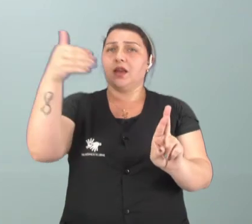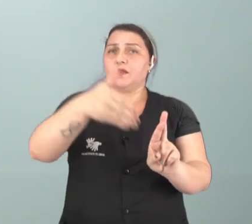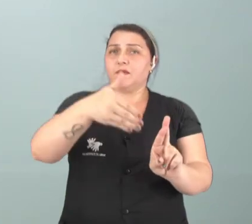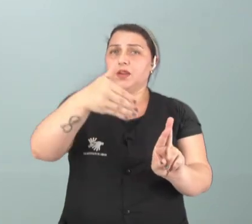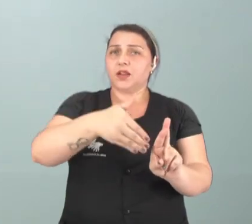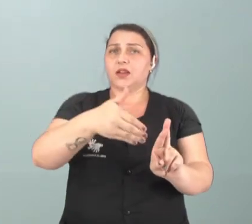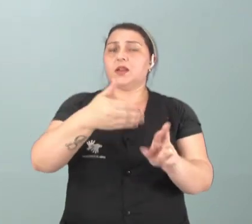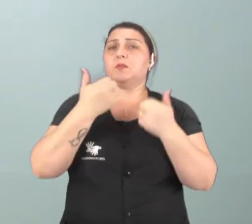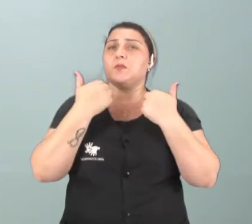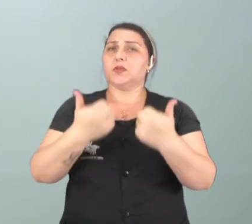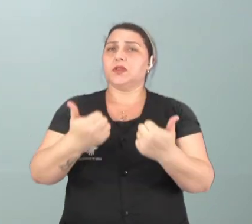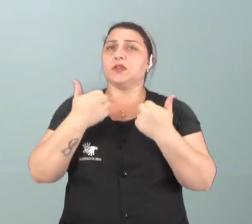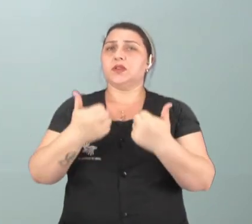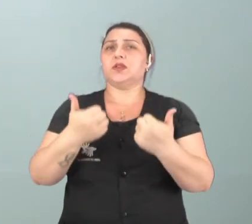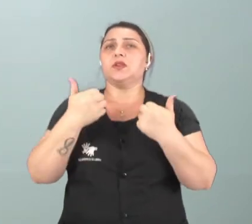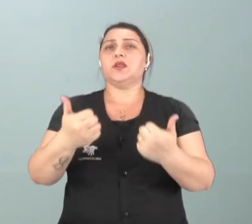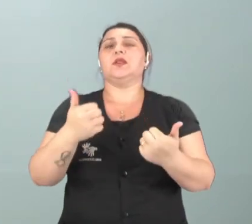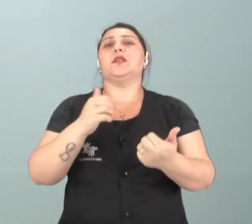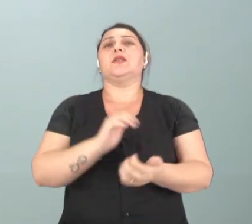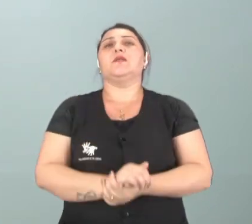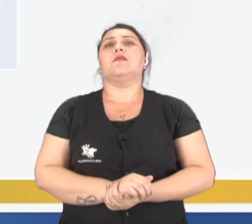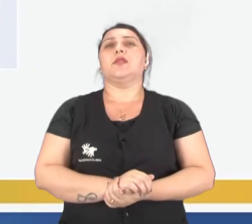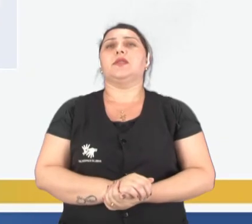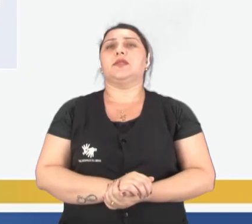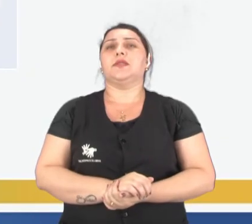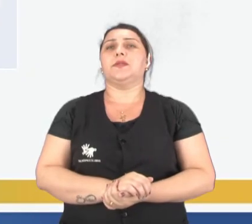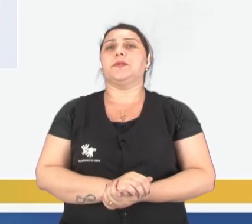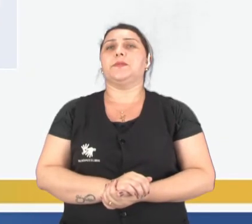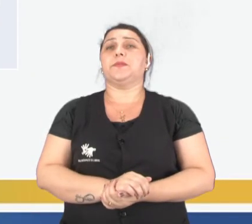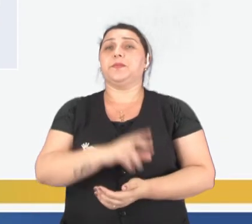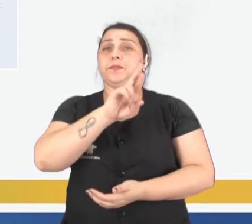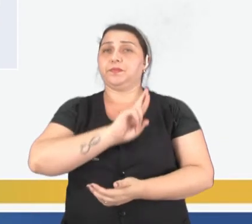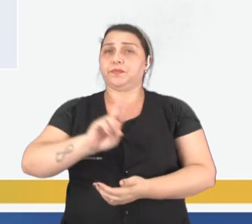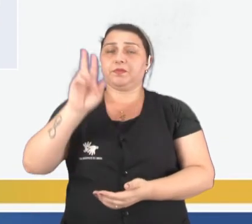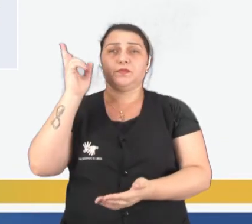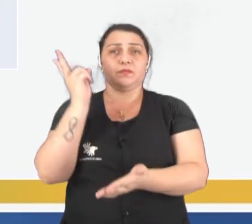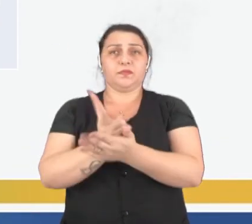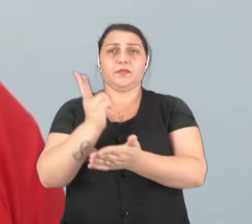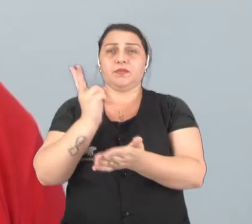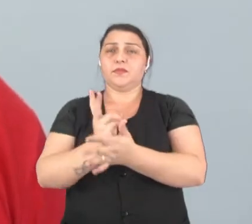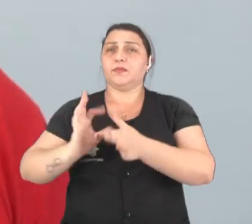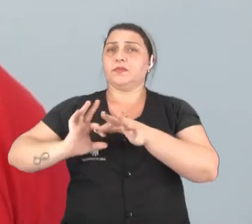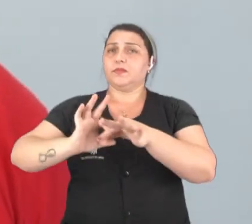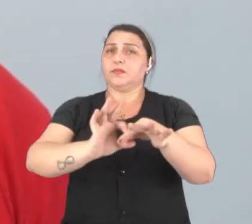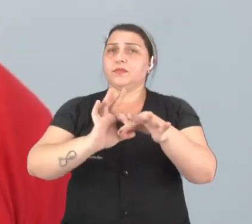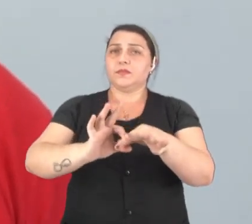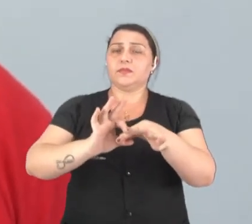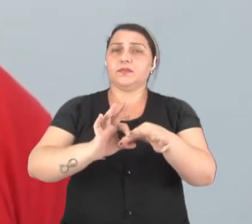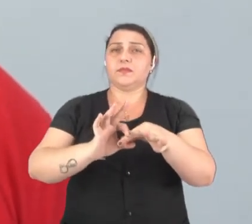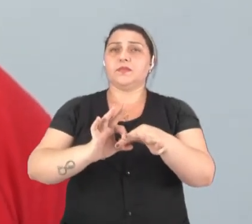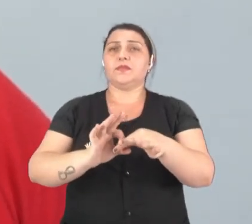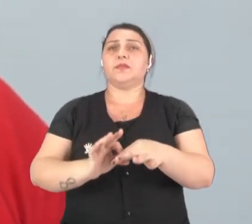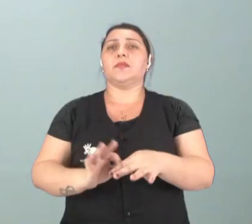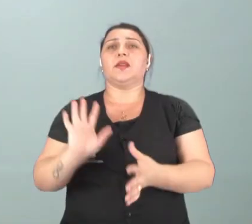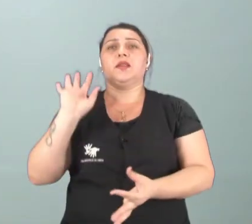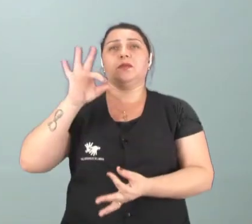né, pra essa religião, né, que ela sempre vai estar ligando isso à espiritualidade.